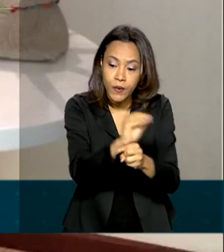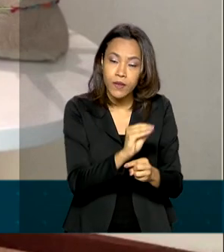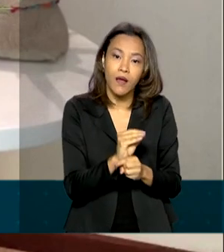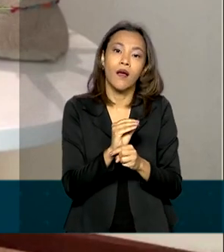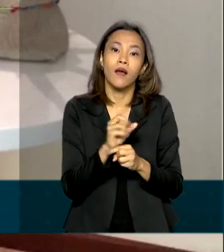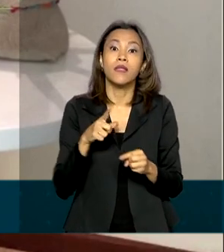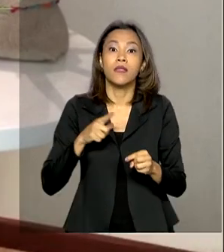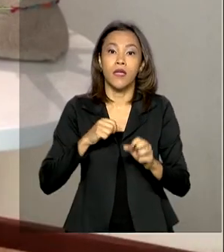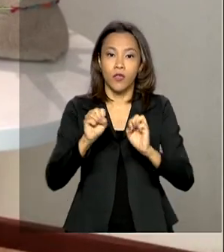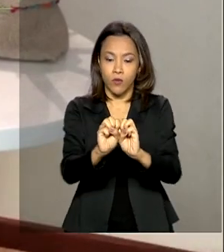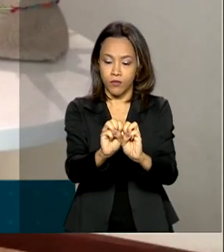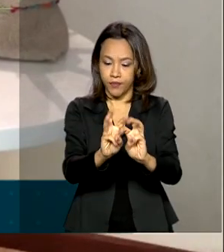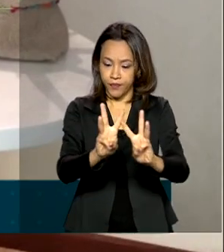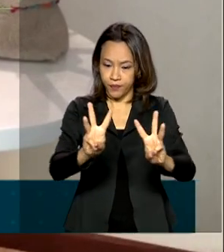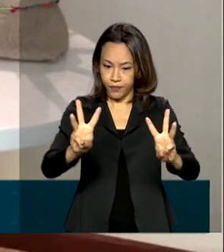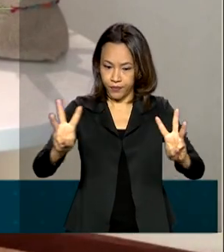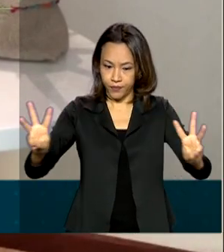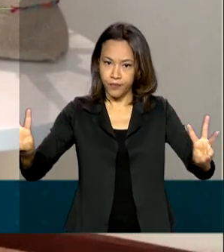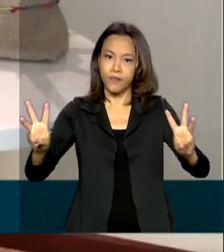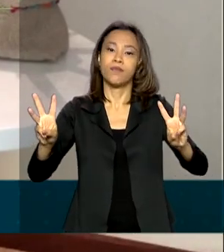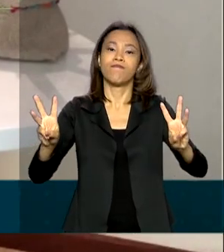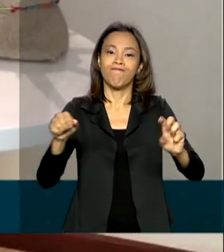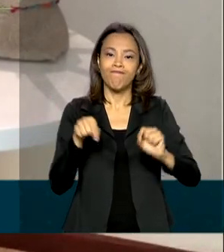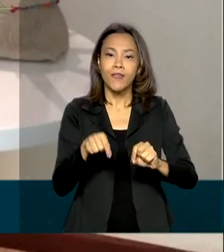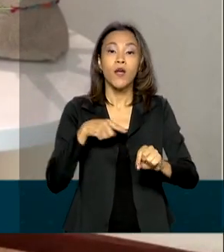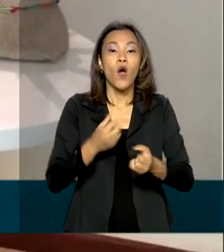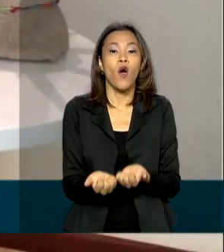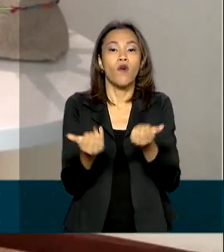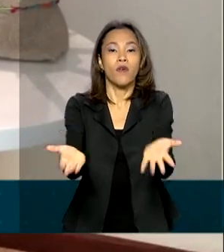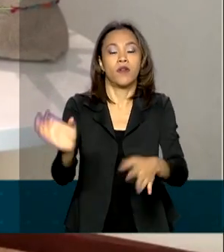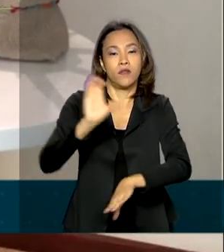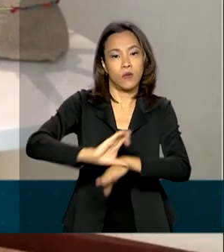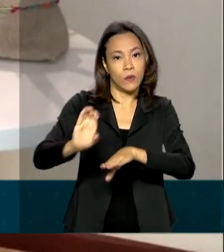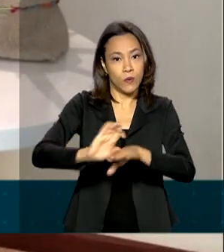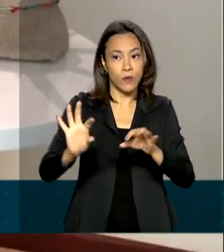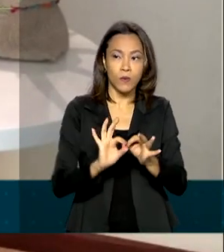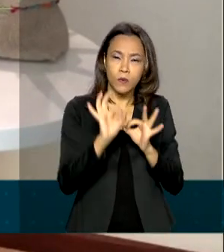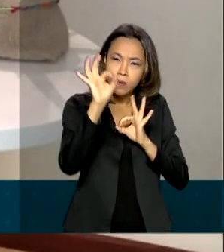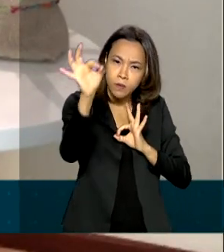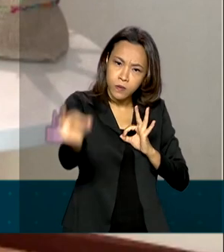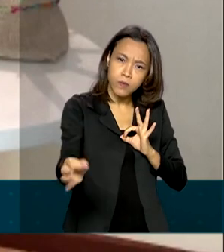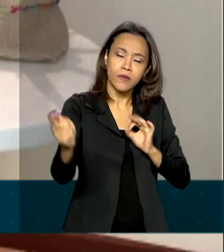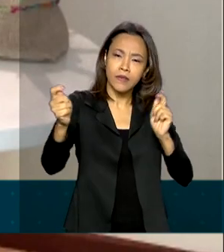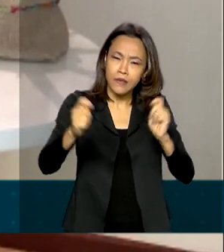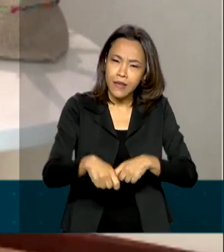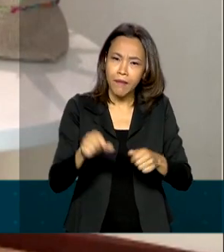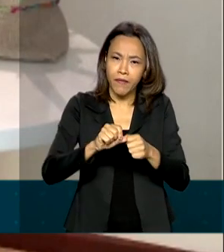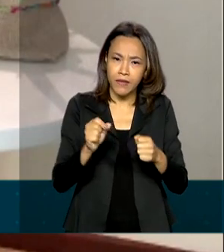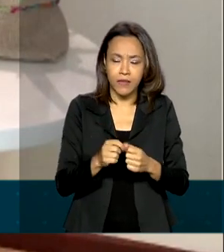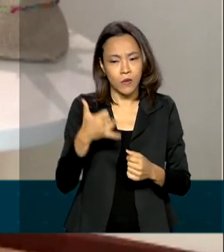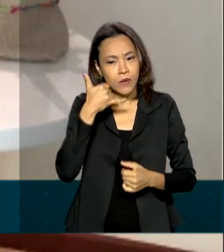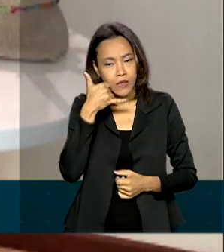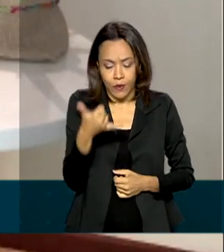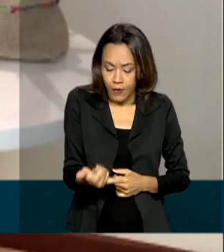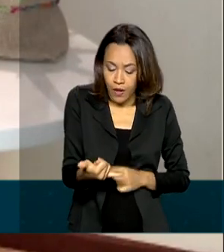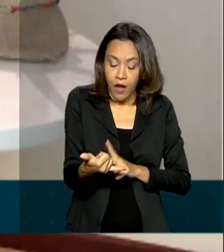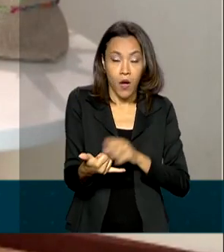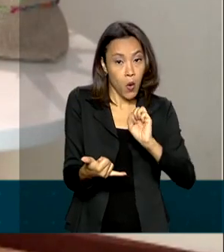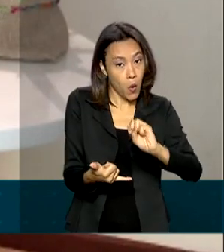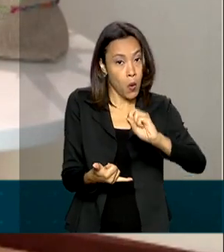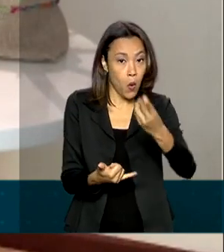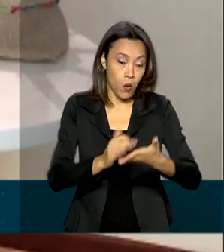portal Saberes da Floresta oferece cursos à distância que podem ser feitos pelo celular ou pelo computador